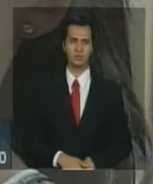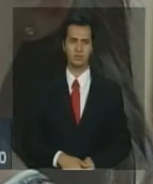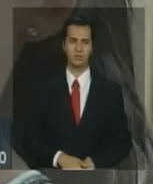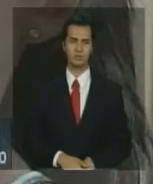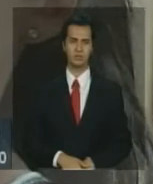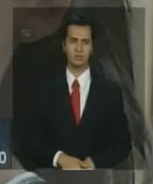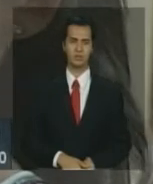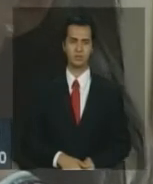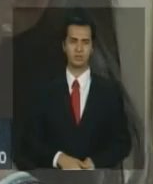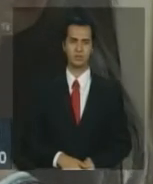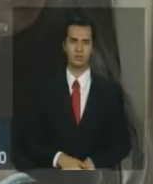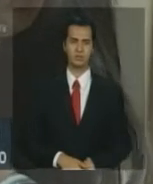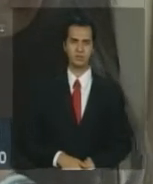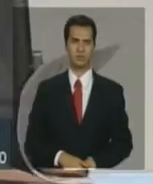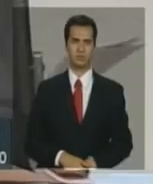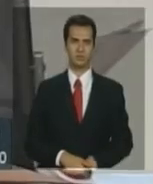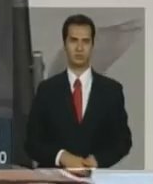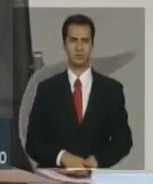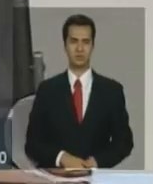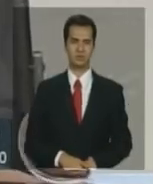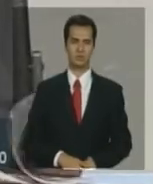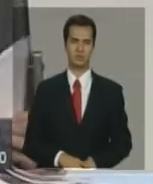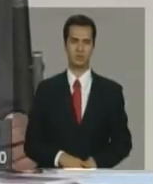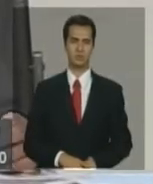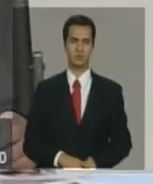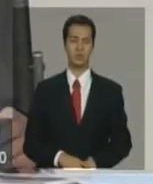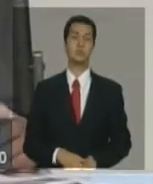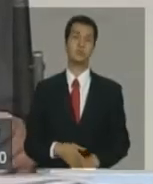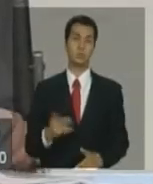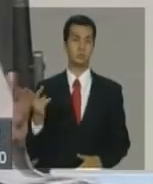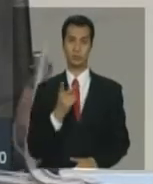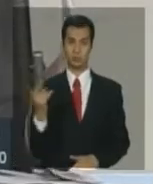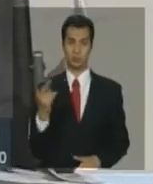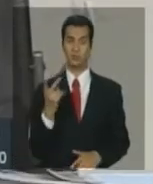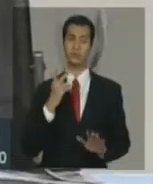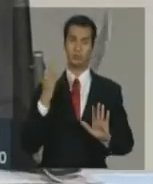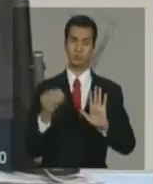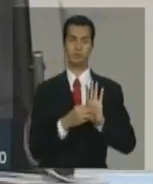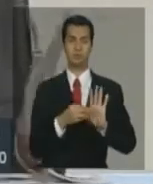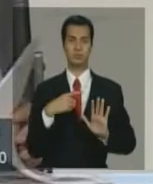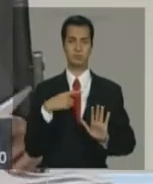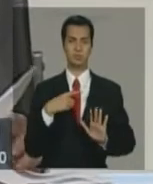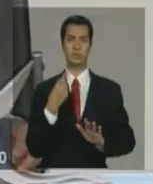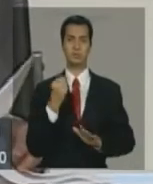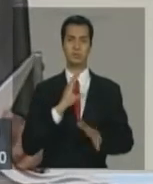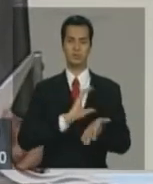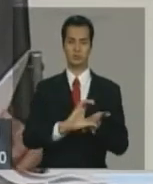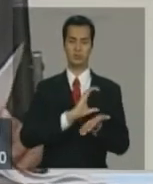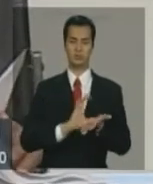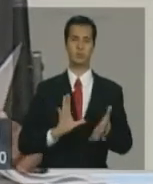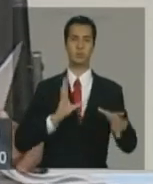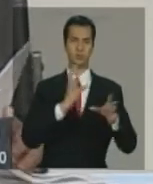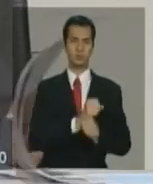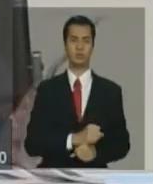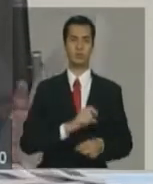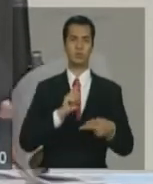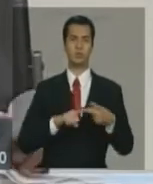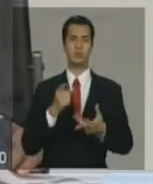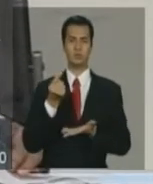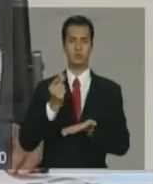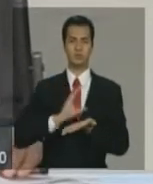Não, nos dois, nós... Ambos, a Minha Casa Minha Vida, certo? Tanto no investimento total quanto no PAC.